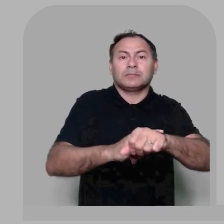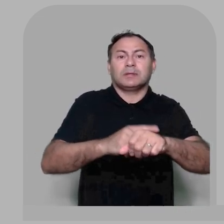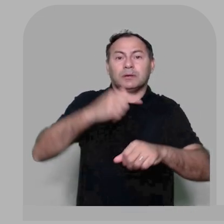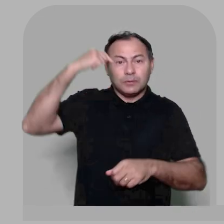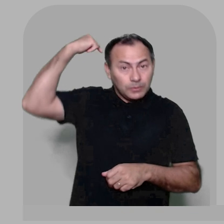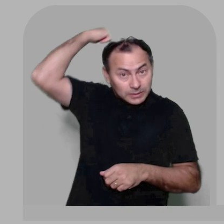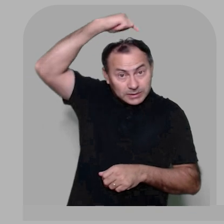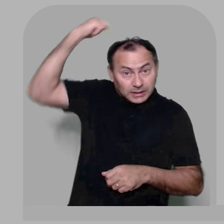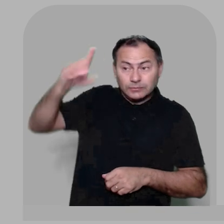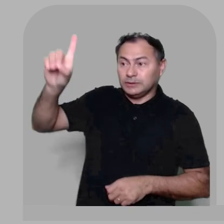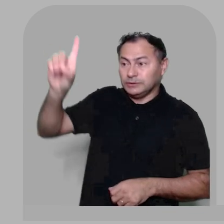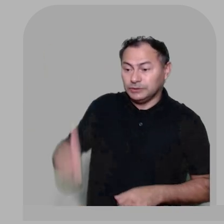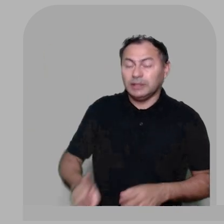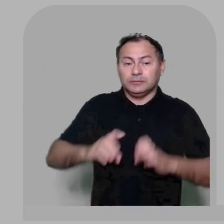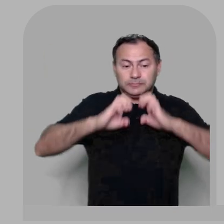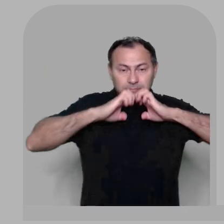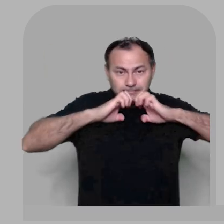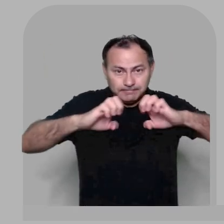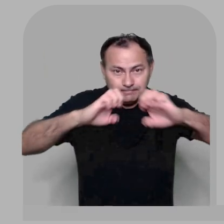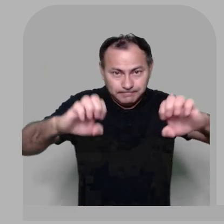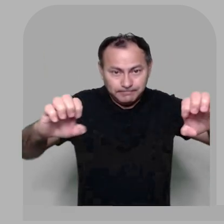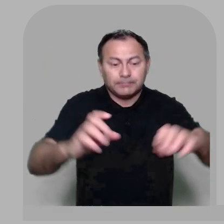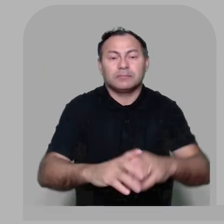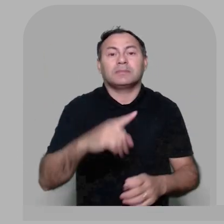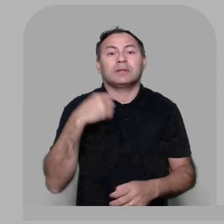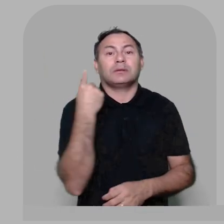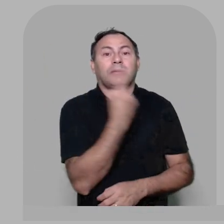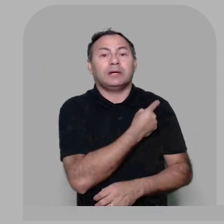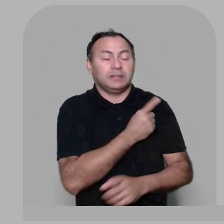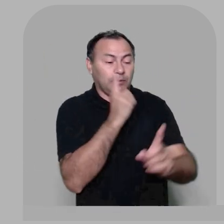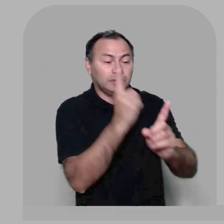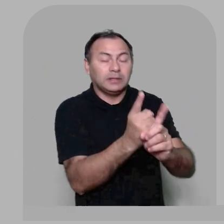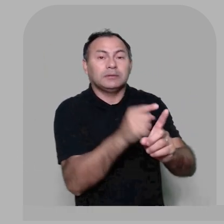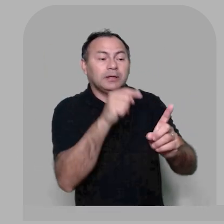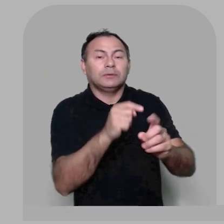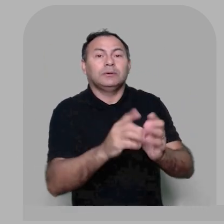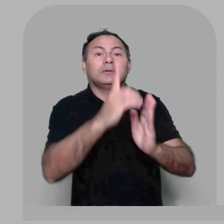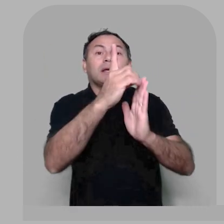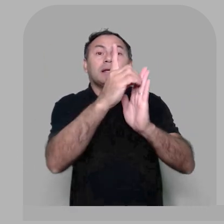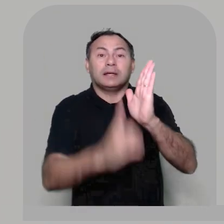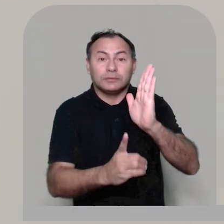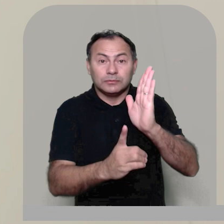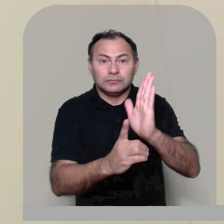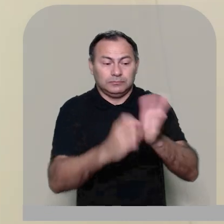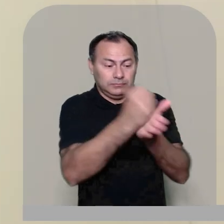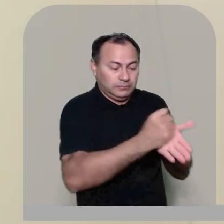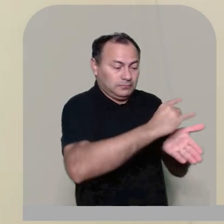tempo o sagrado direito de evangelizar isso nós encontramos lá no decreto